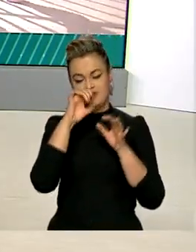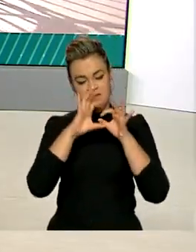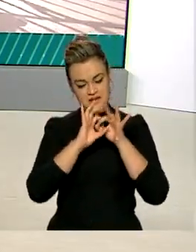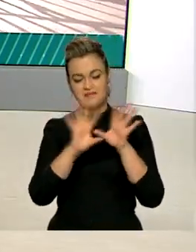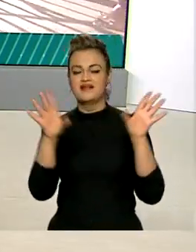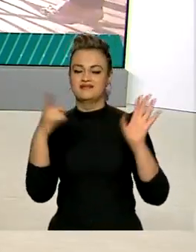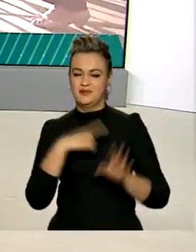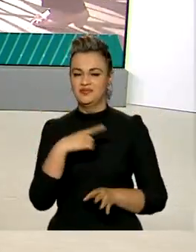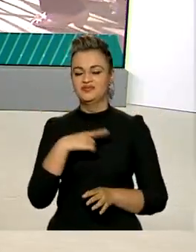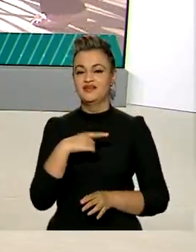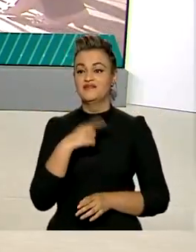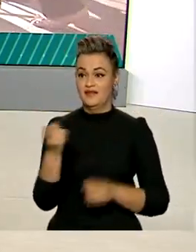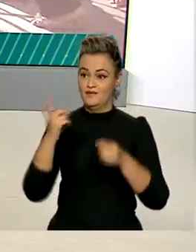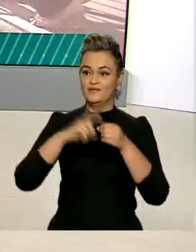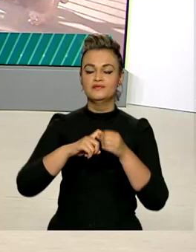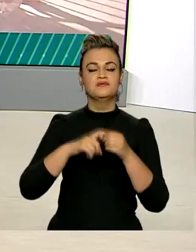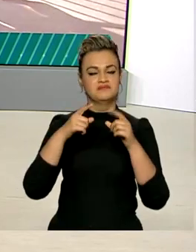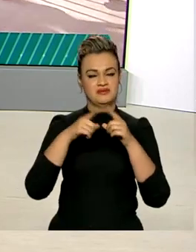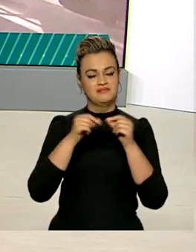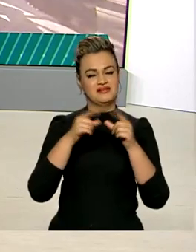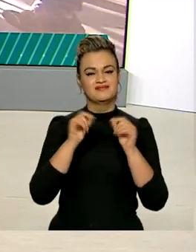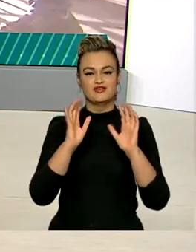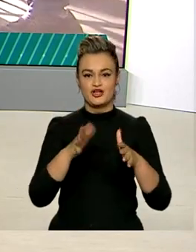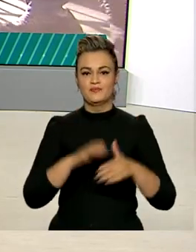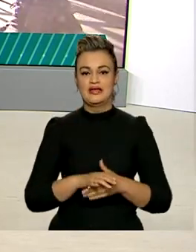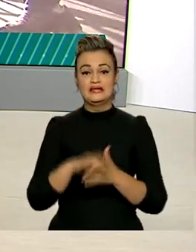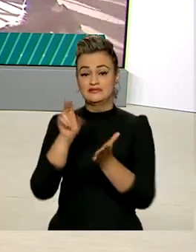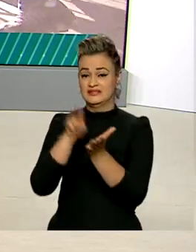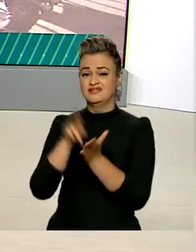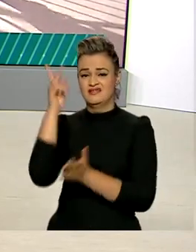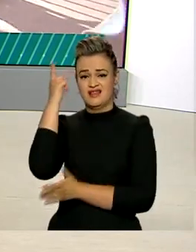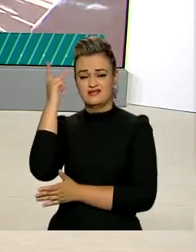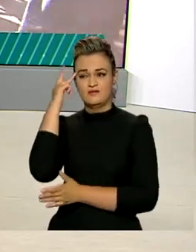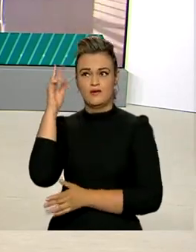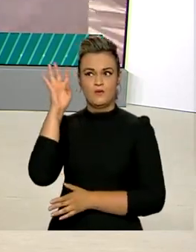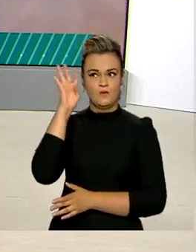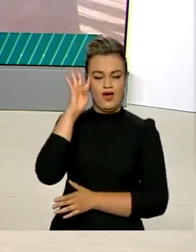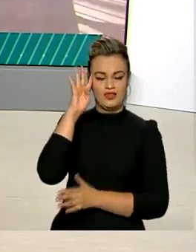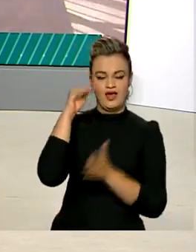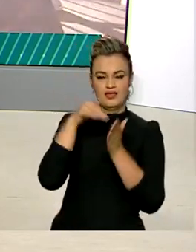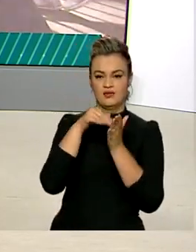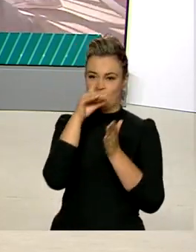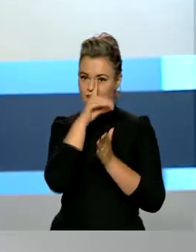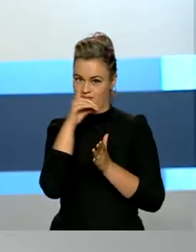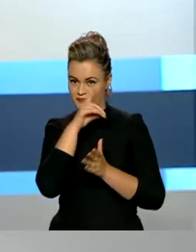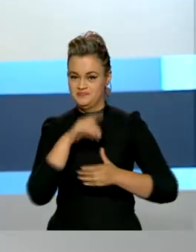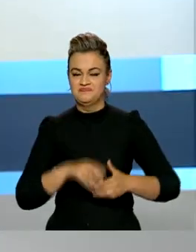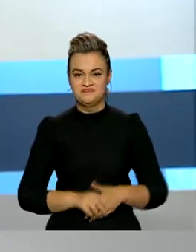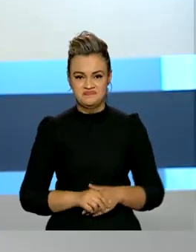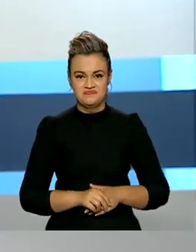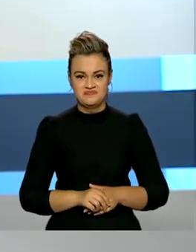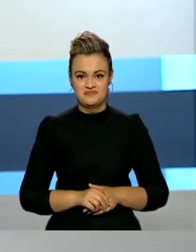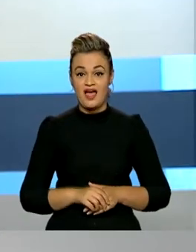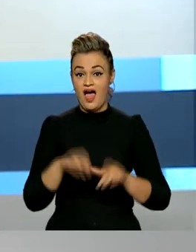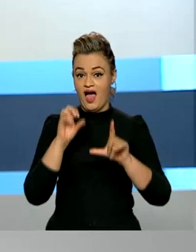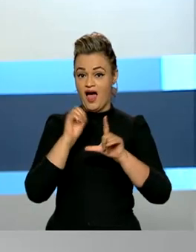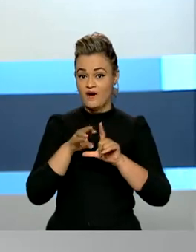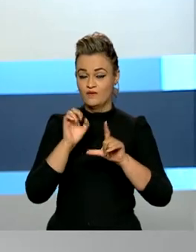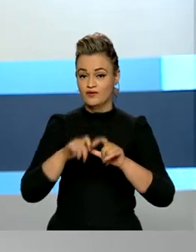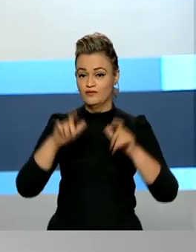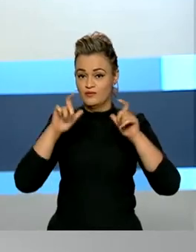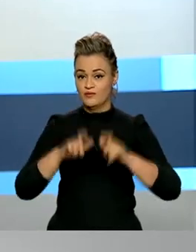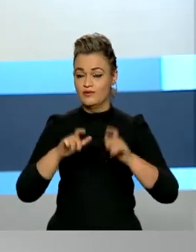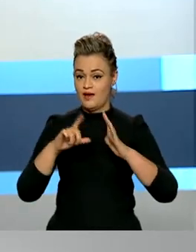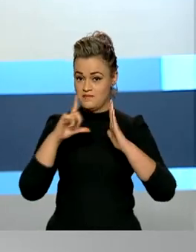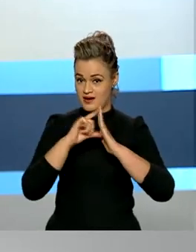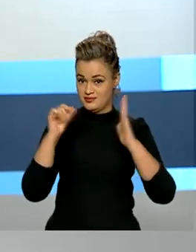do hospital e já está em Brasília. Ele ficou internado em São Paulo entre quarta-feira e domingo. Ao vivo do Palácio da